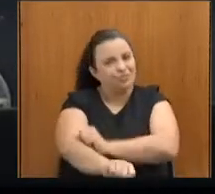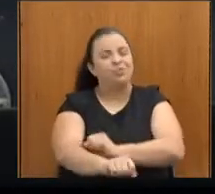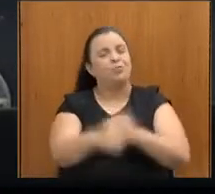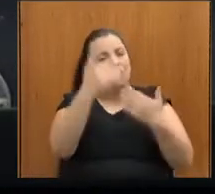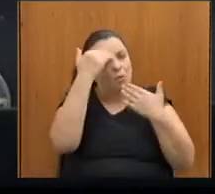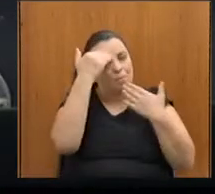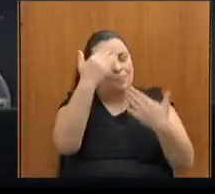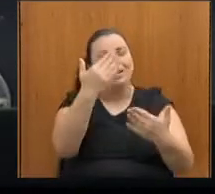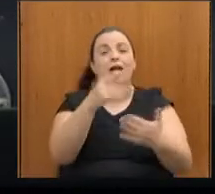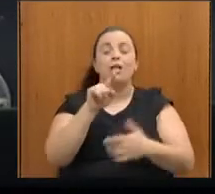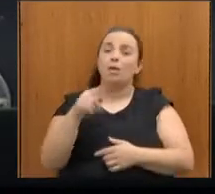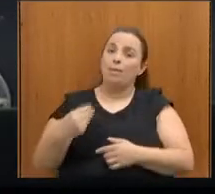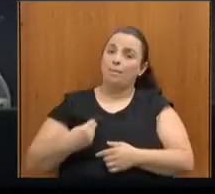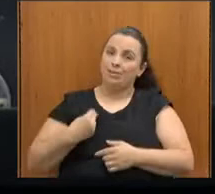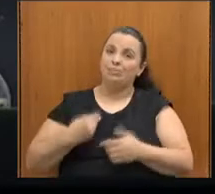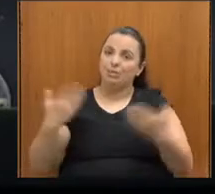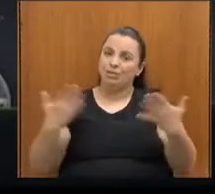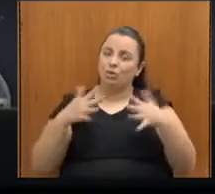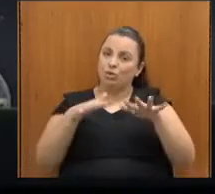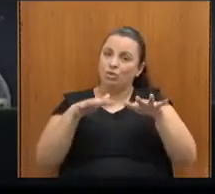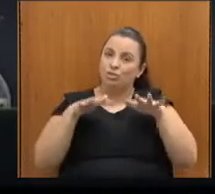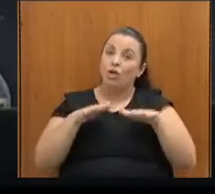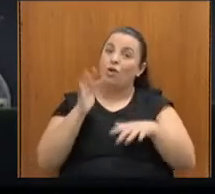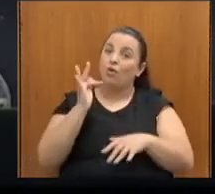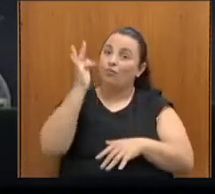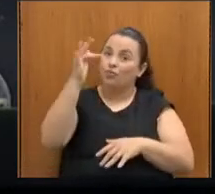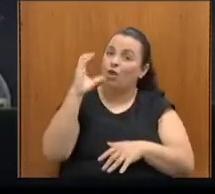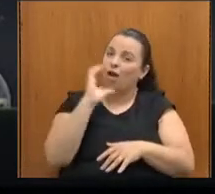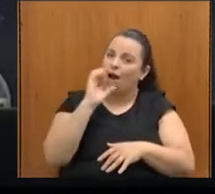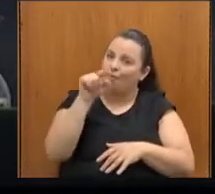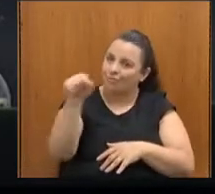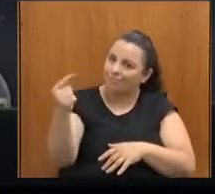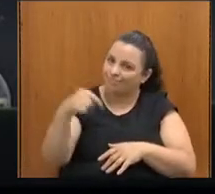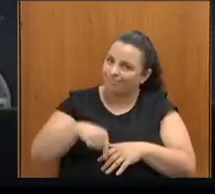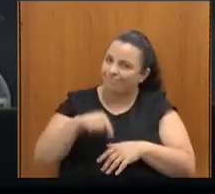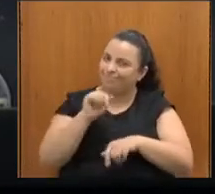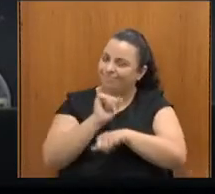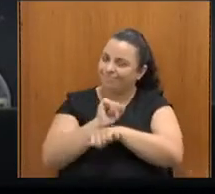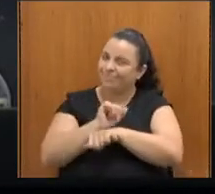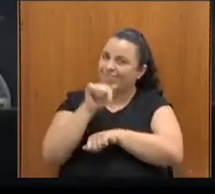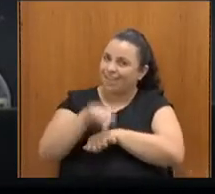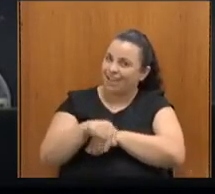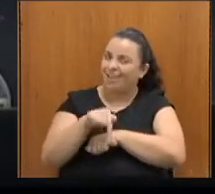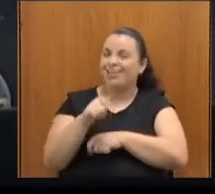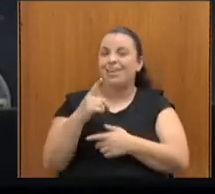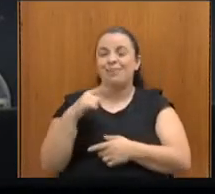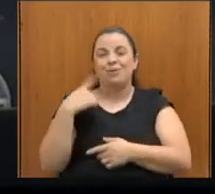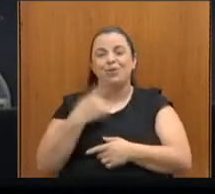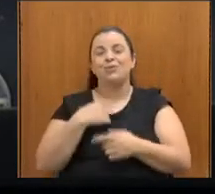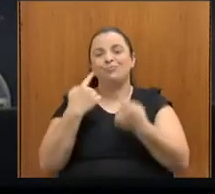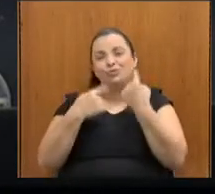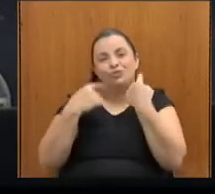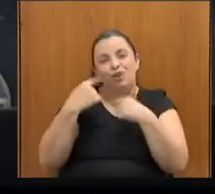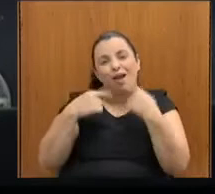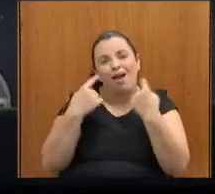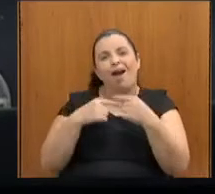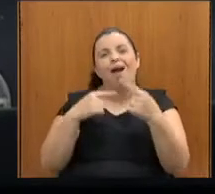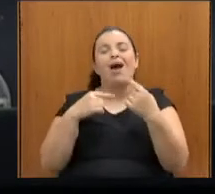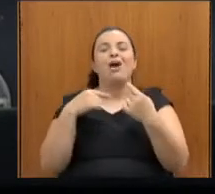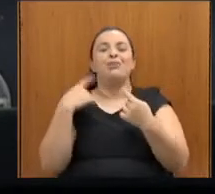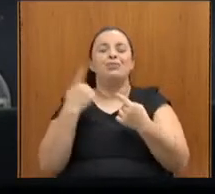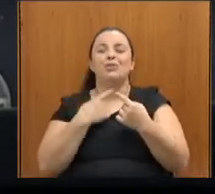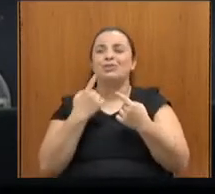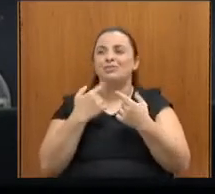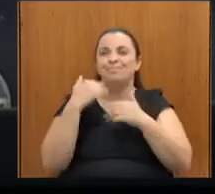audiência, Roberto, e em breve estamos te esperando aqui para que a gente possa retomar nossos diálogos, nossas construções,